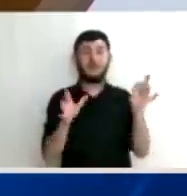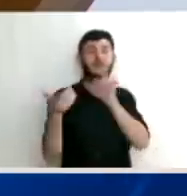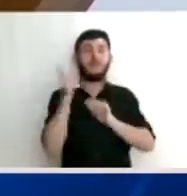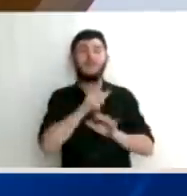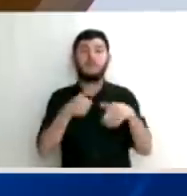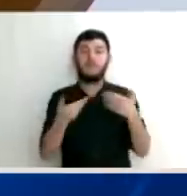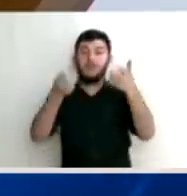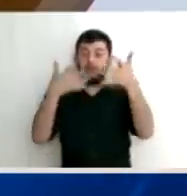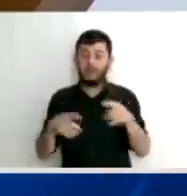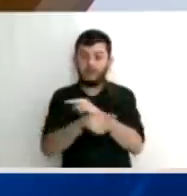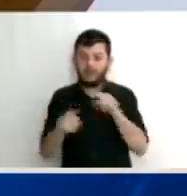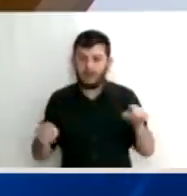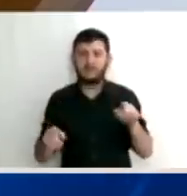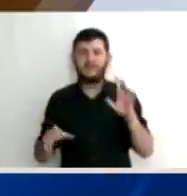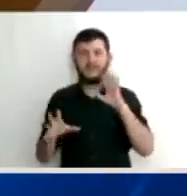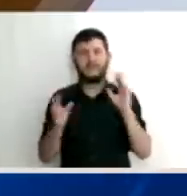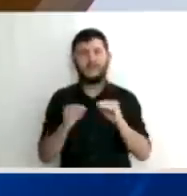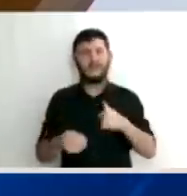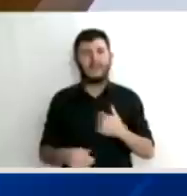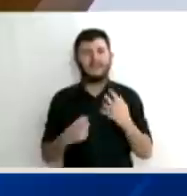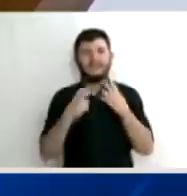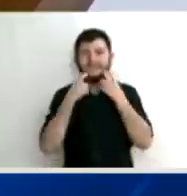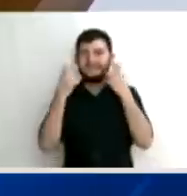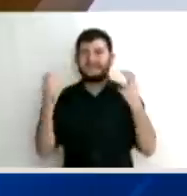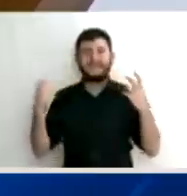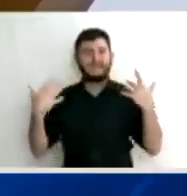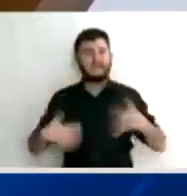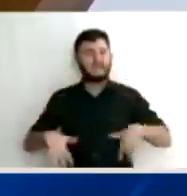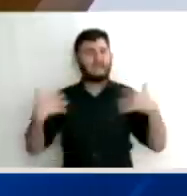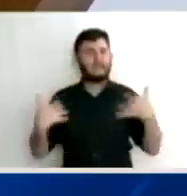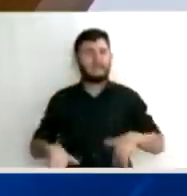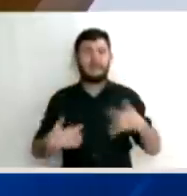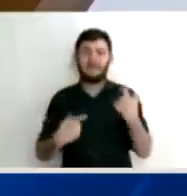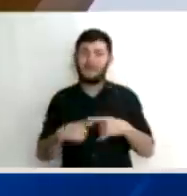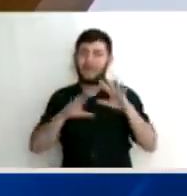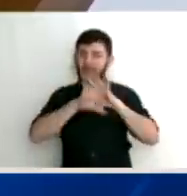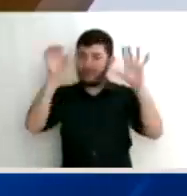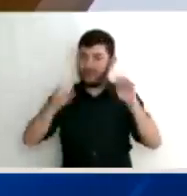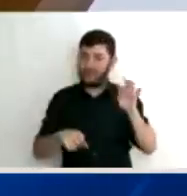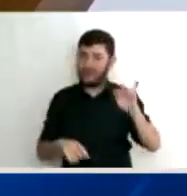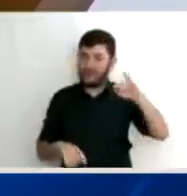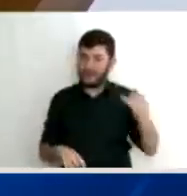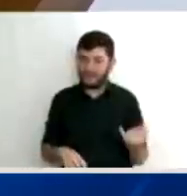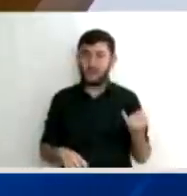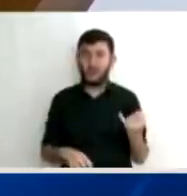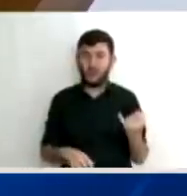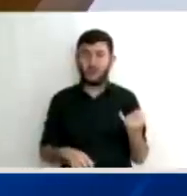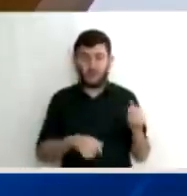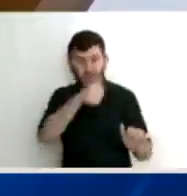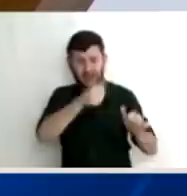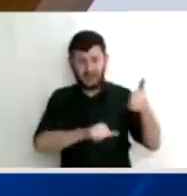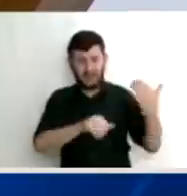começado tudo de novo. A segunda frente é o que nós estamos vendo agora. O julgamento da suspeição, da